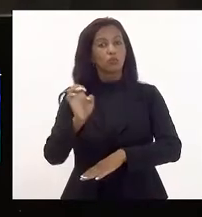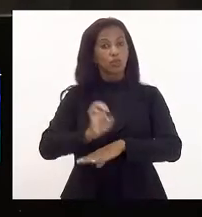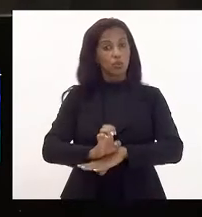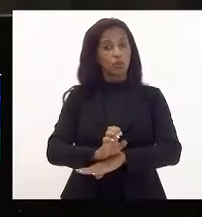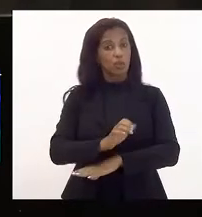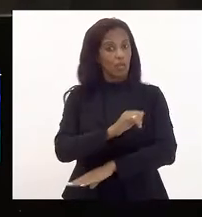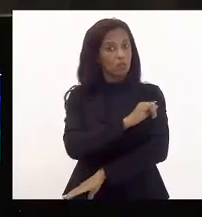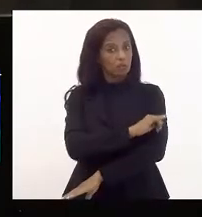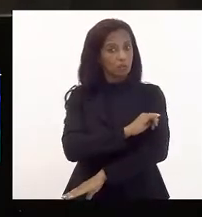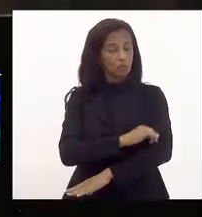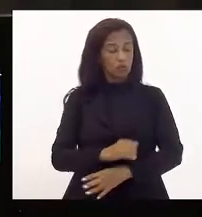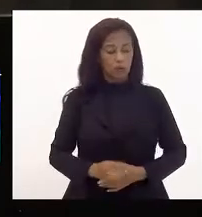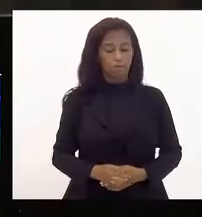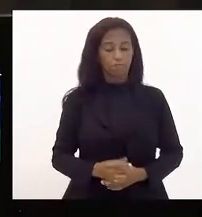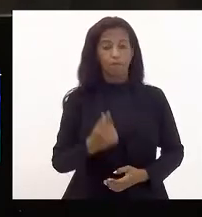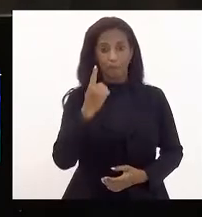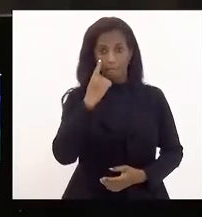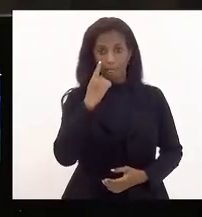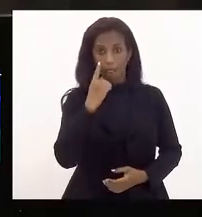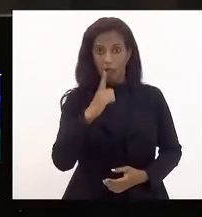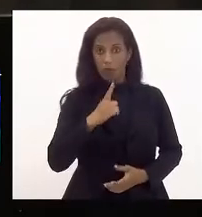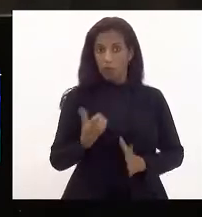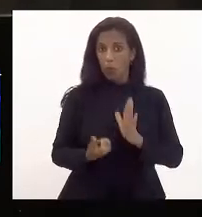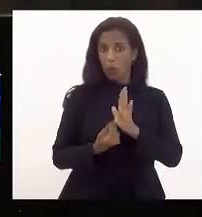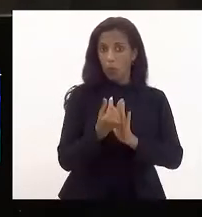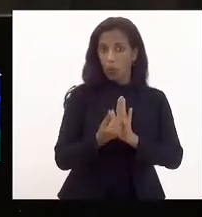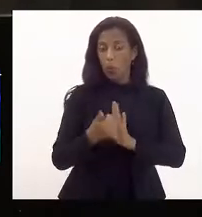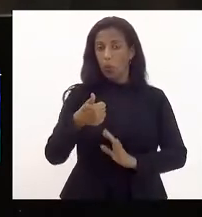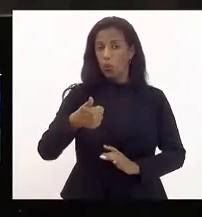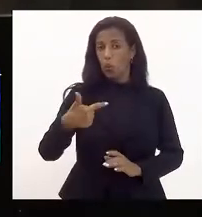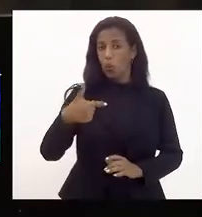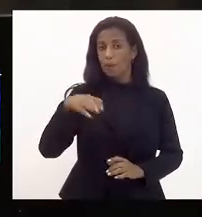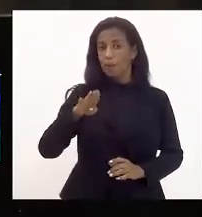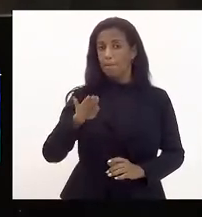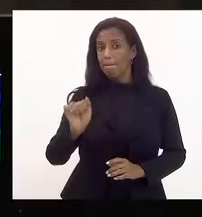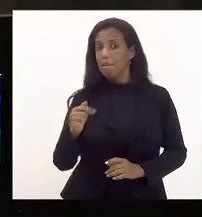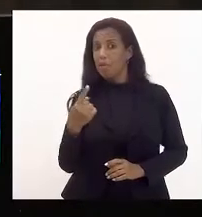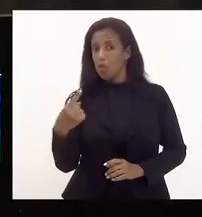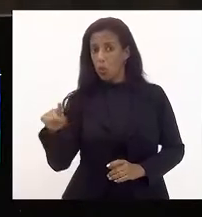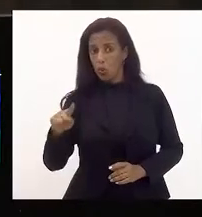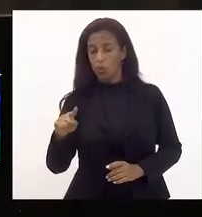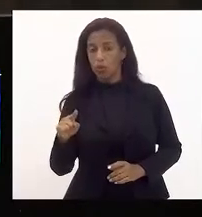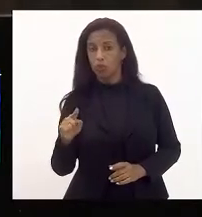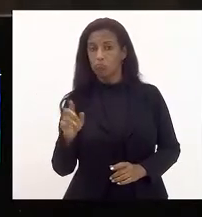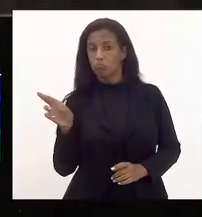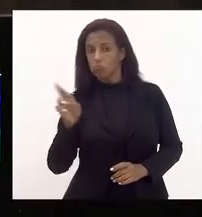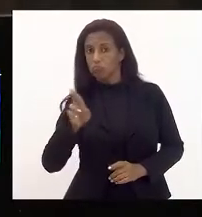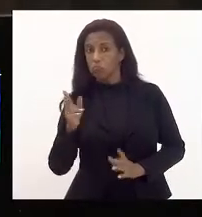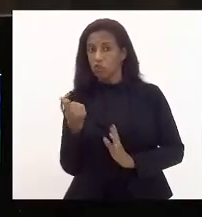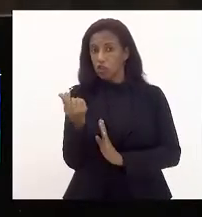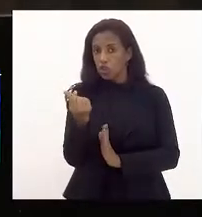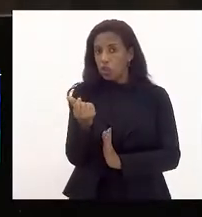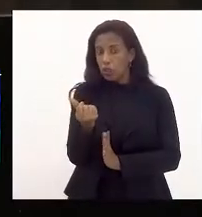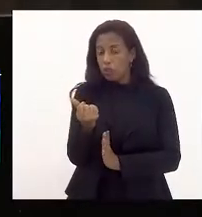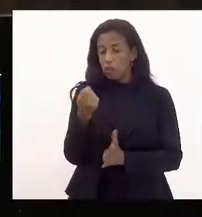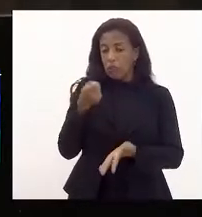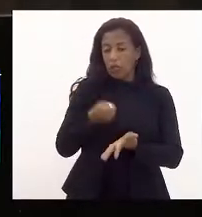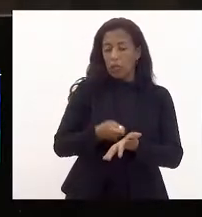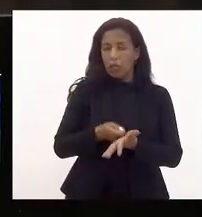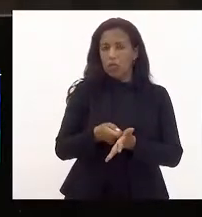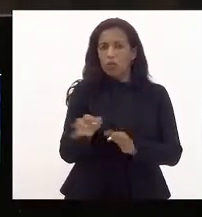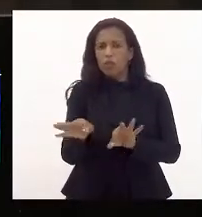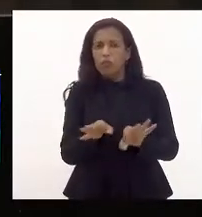Veja, nós temos uma projeção de orçamento de 12 bilhões. Então, é preciso que a gente garanta